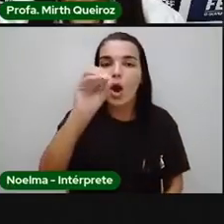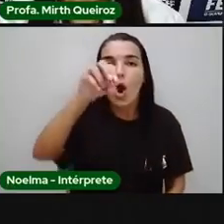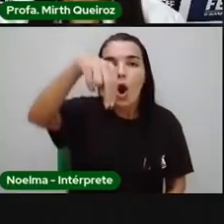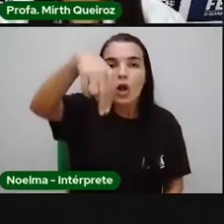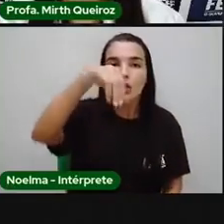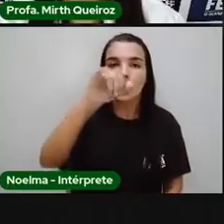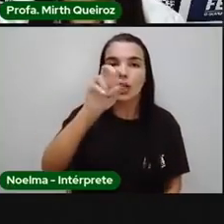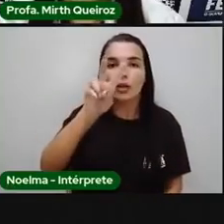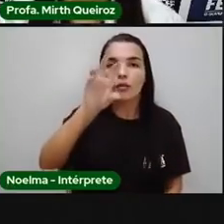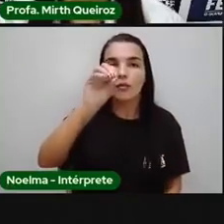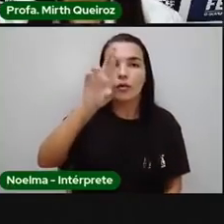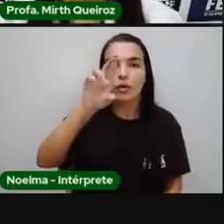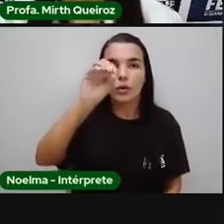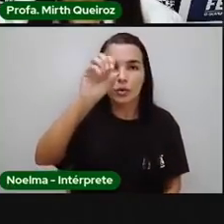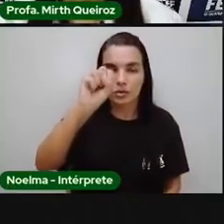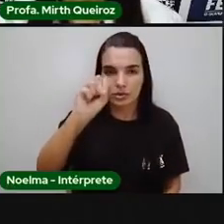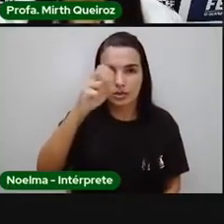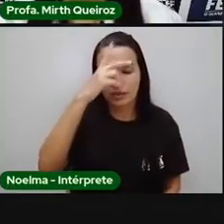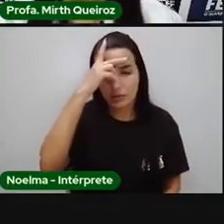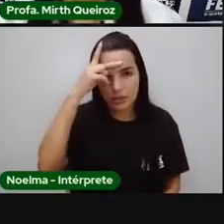onívoros, certo?